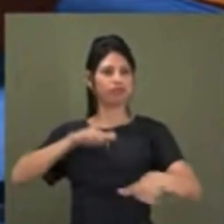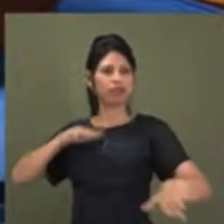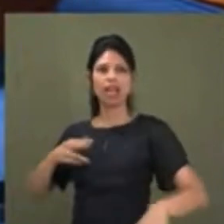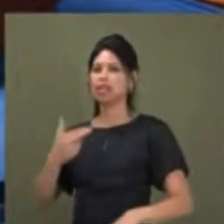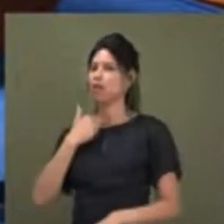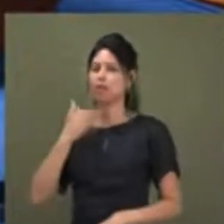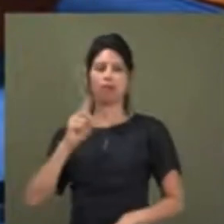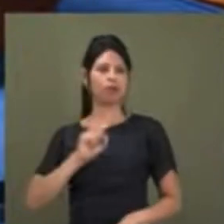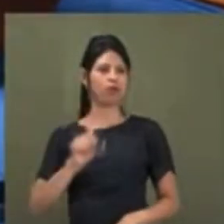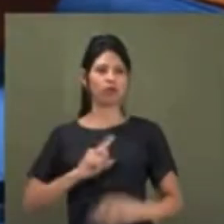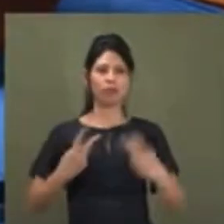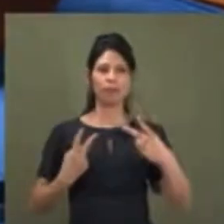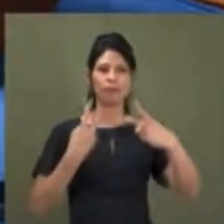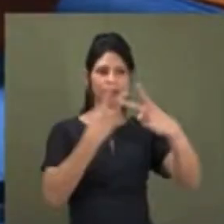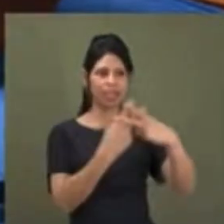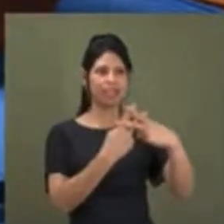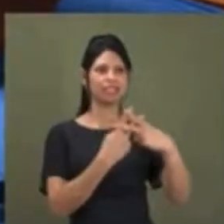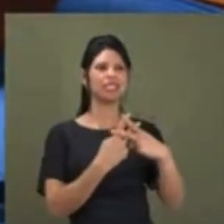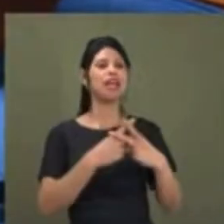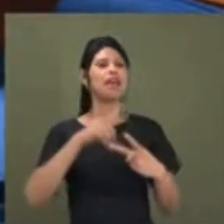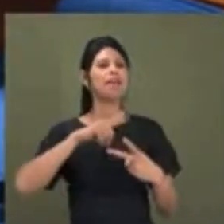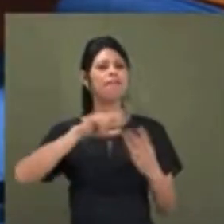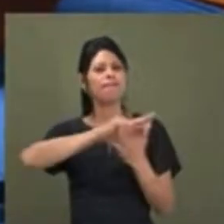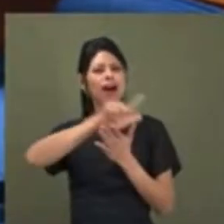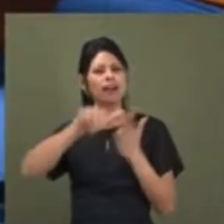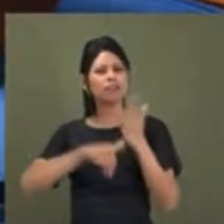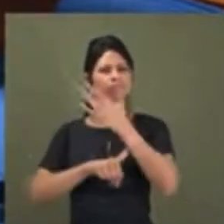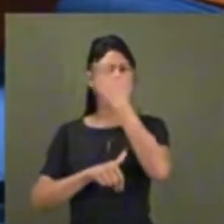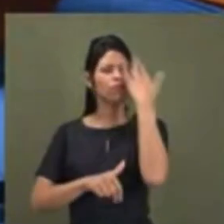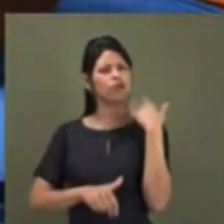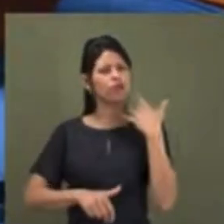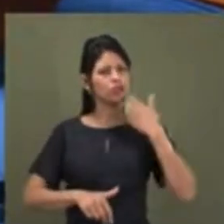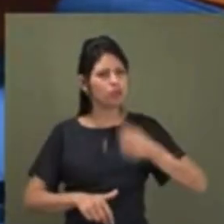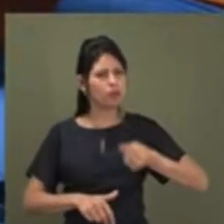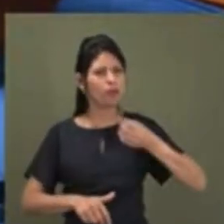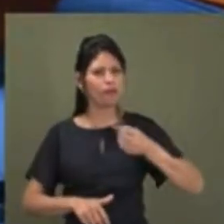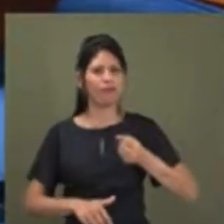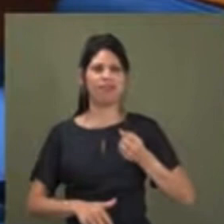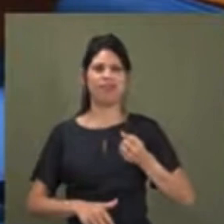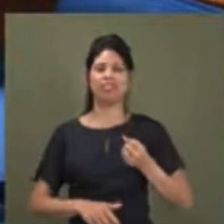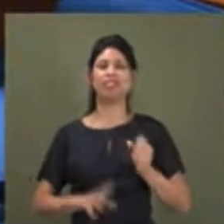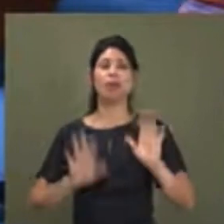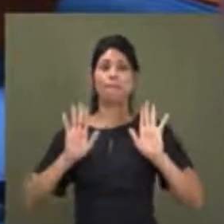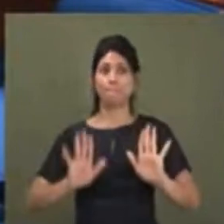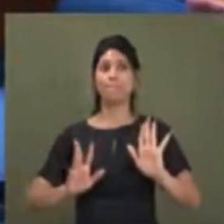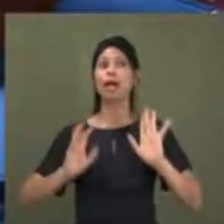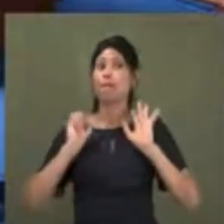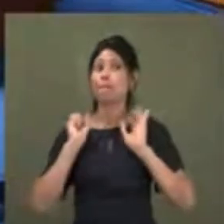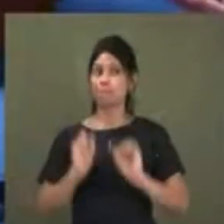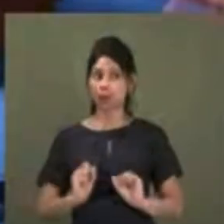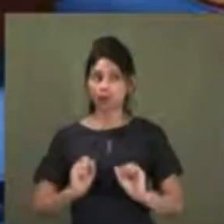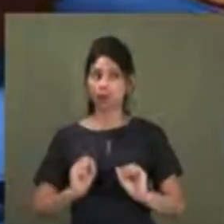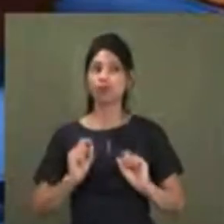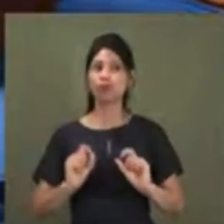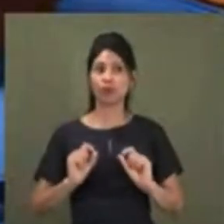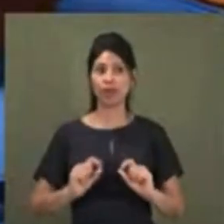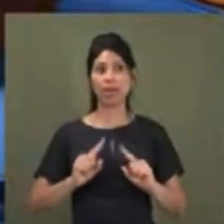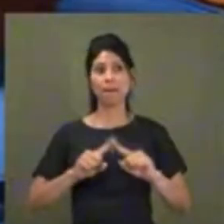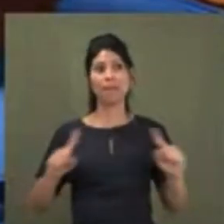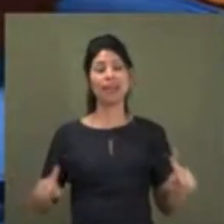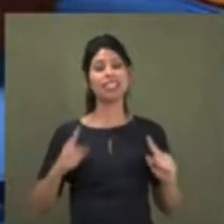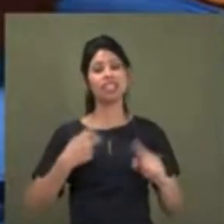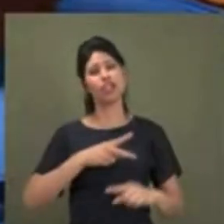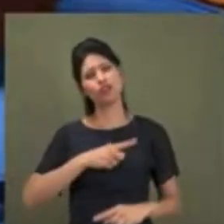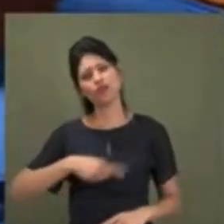Dutra e por um monte de covarde, né? Aí pode. Mas eles estão manifestando no lugar errado, senador